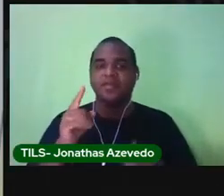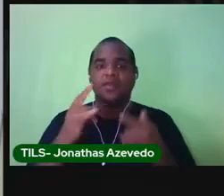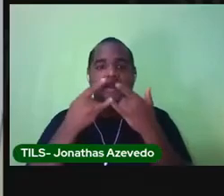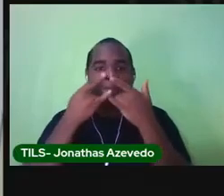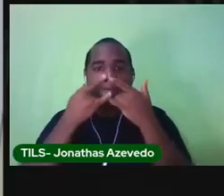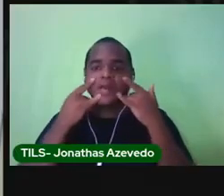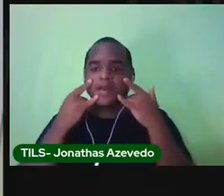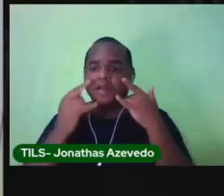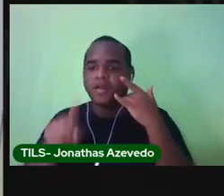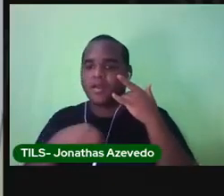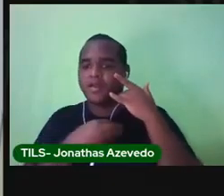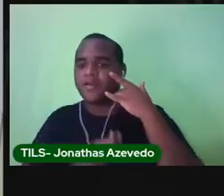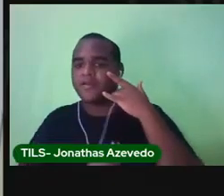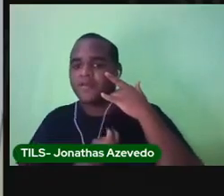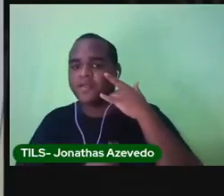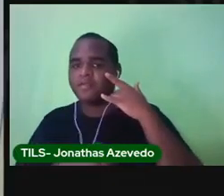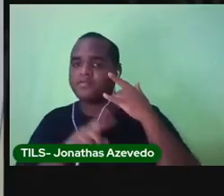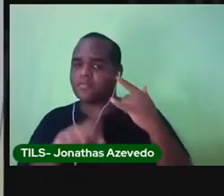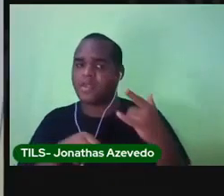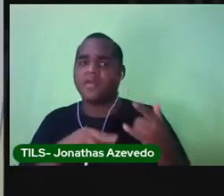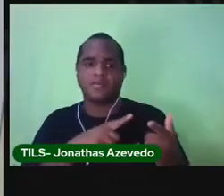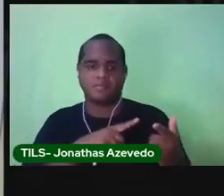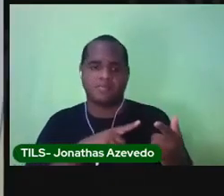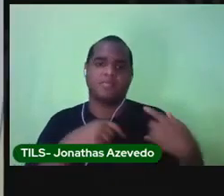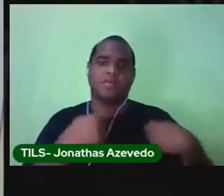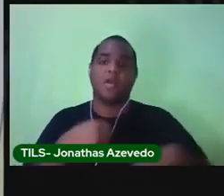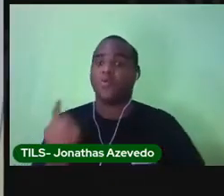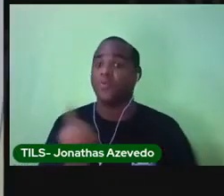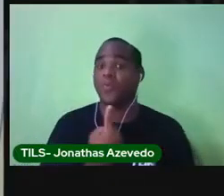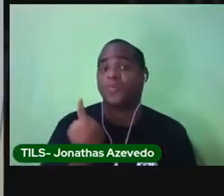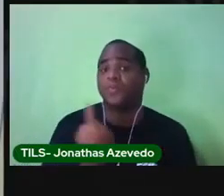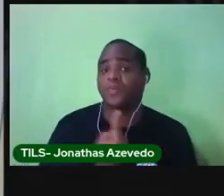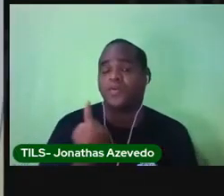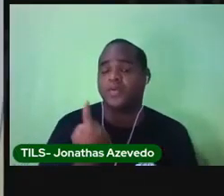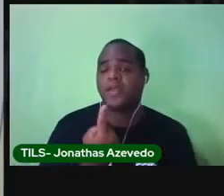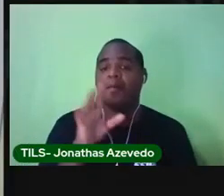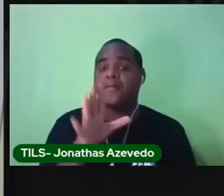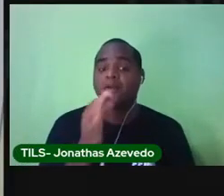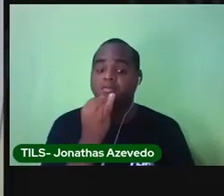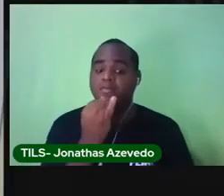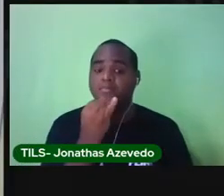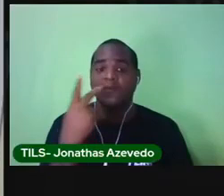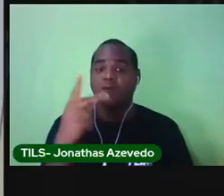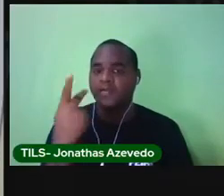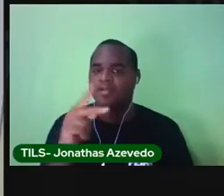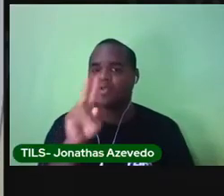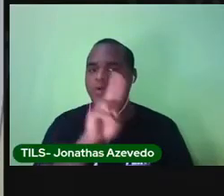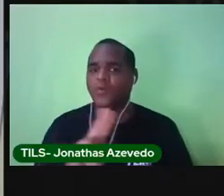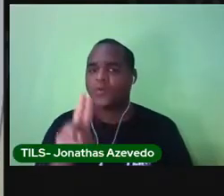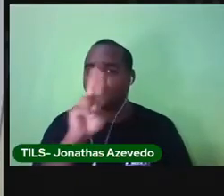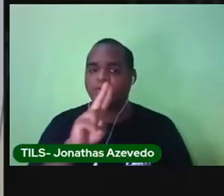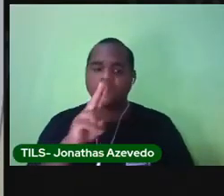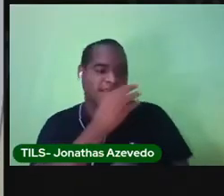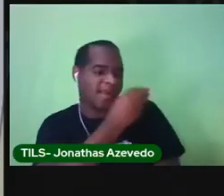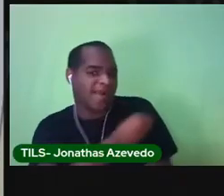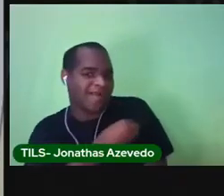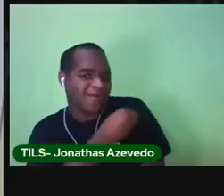aqui. Eu não uso máscara porque aqui eu tô sozinha. Mas vocês estão usando, né? Álcool gel,